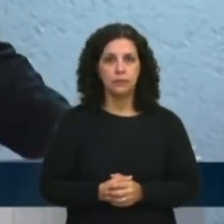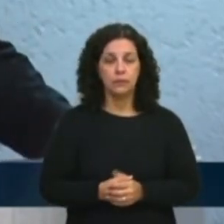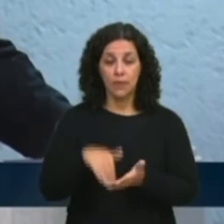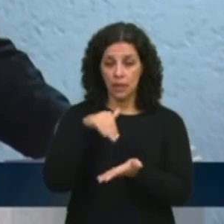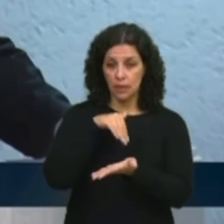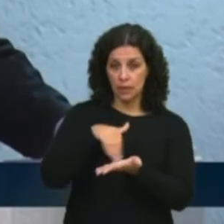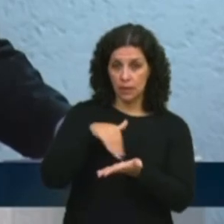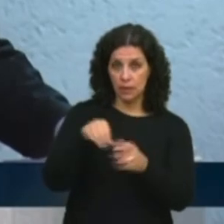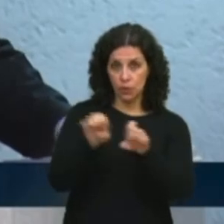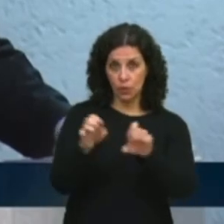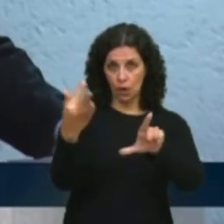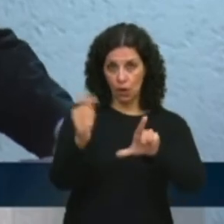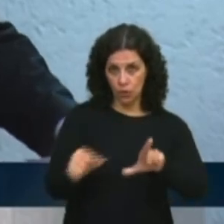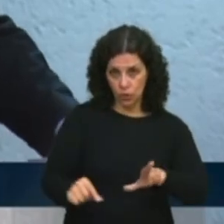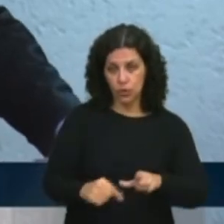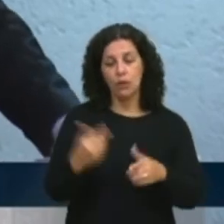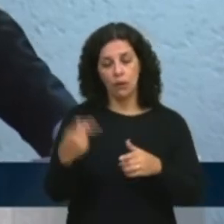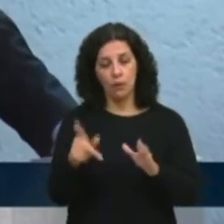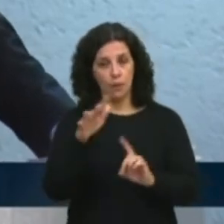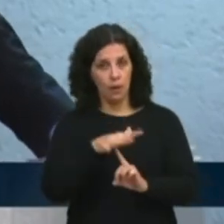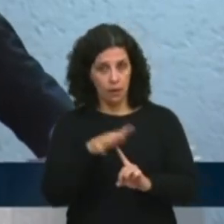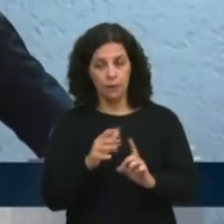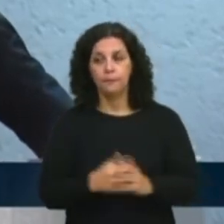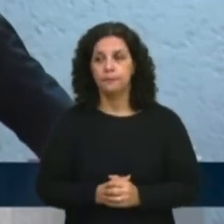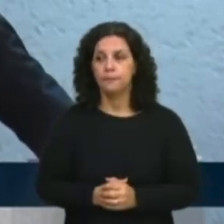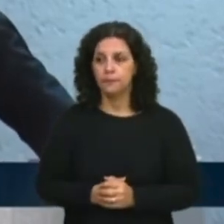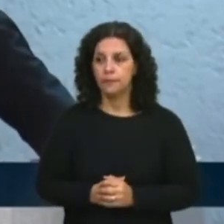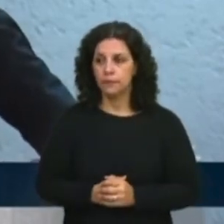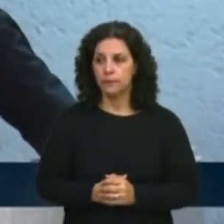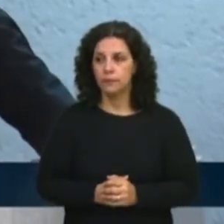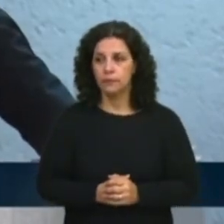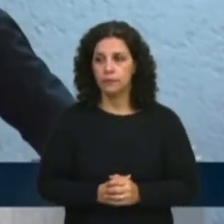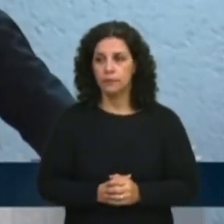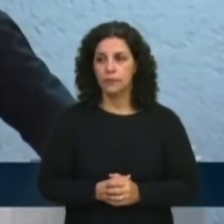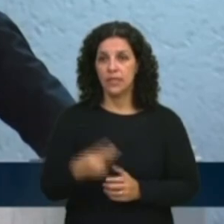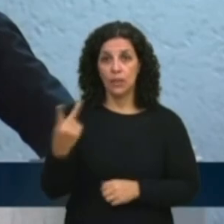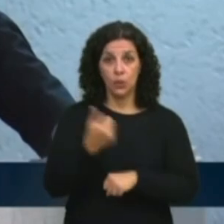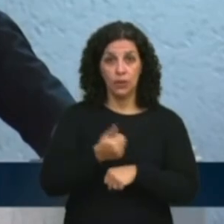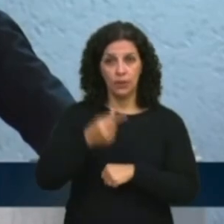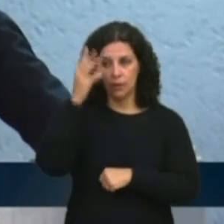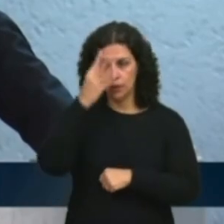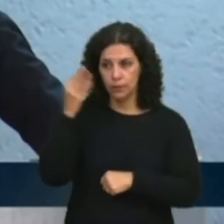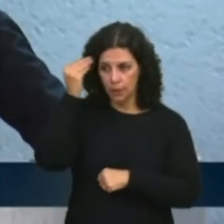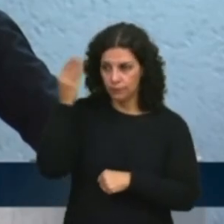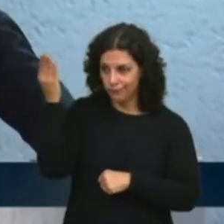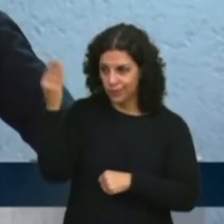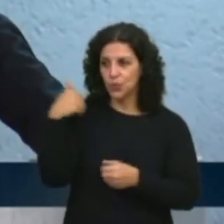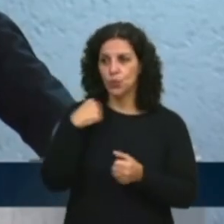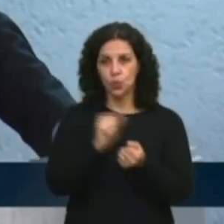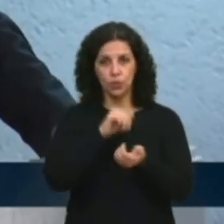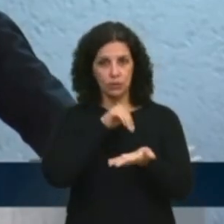a Secretaria de Instituto e Logística do Estado do Paraná, vice-líder Tagão de Matos Leão, através do